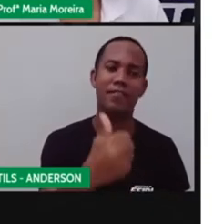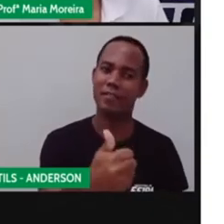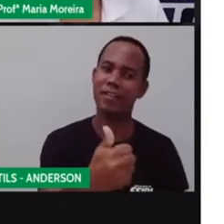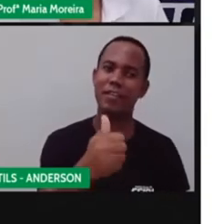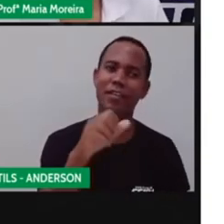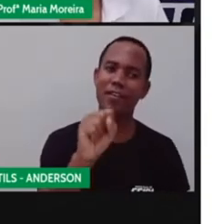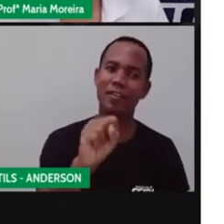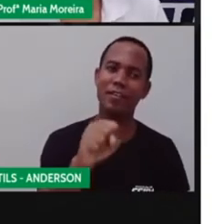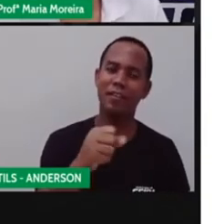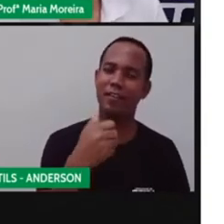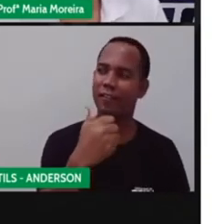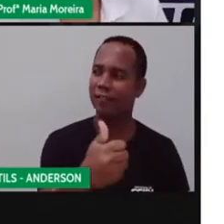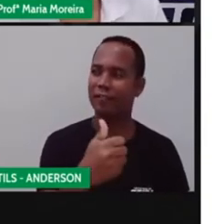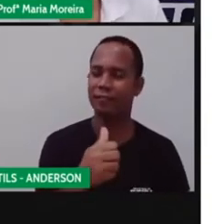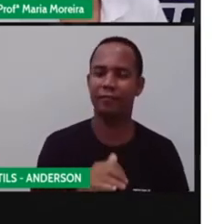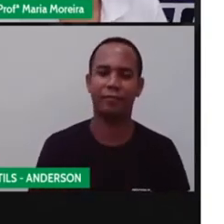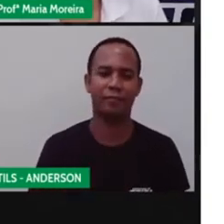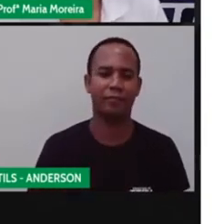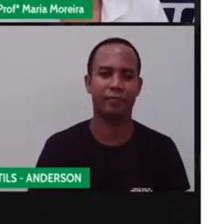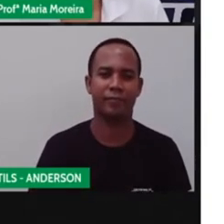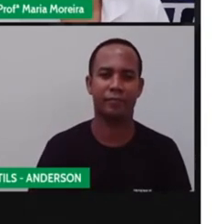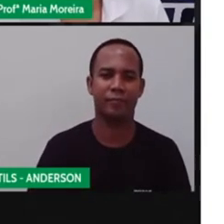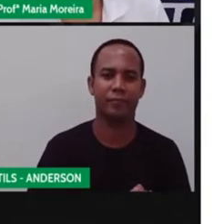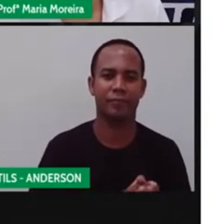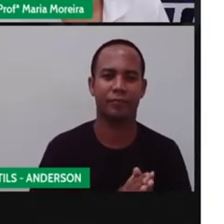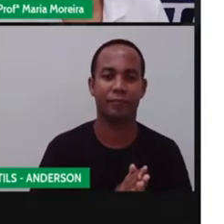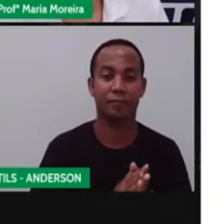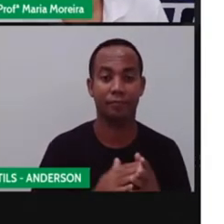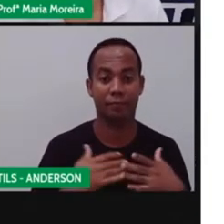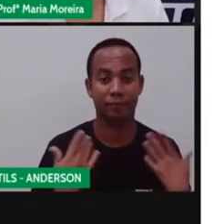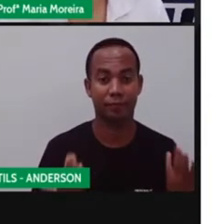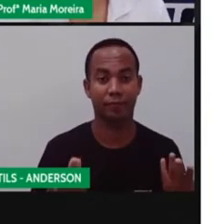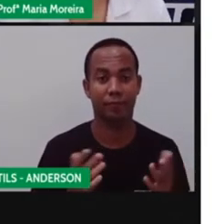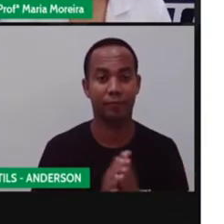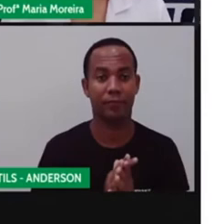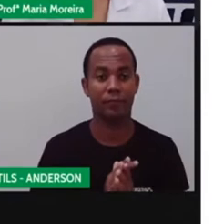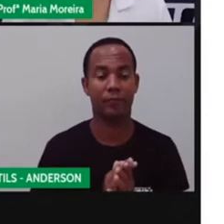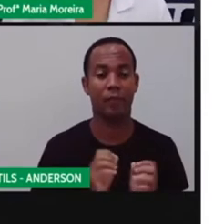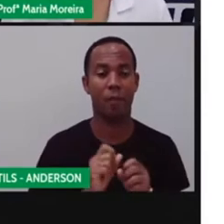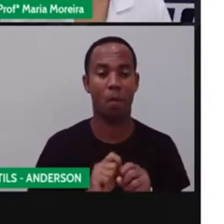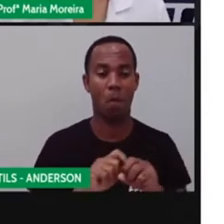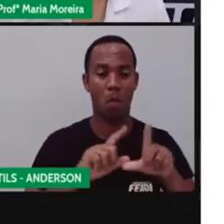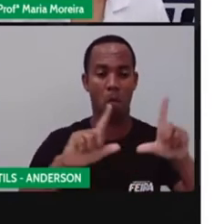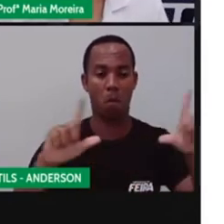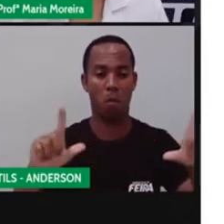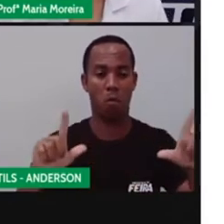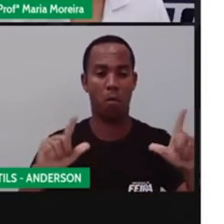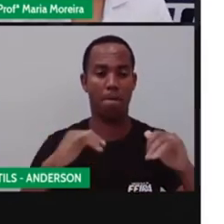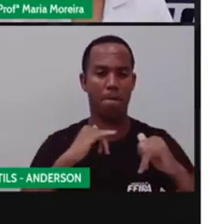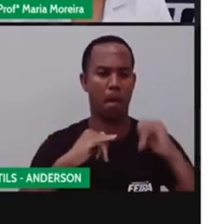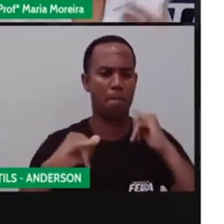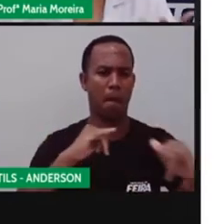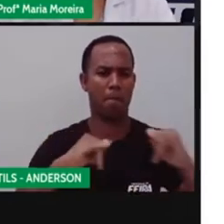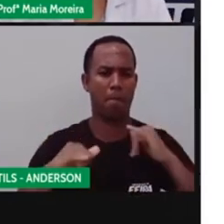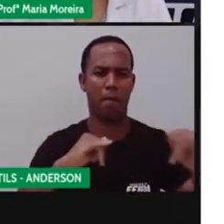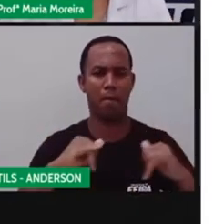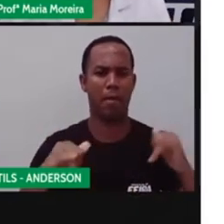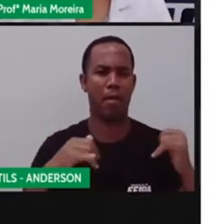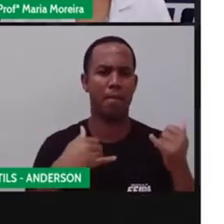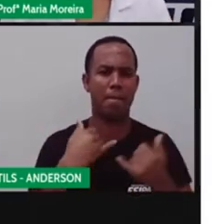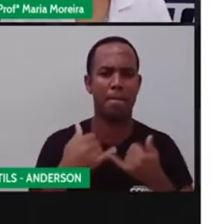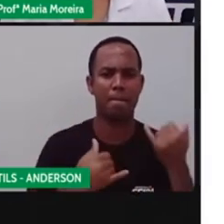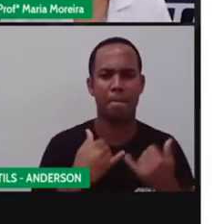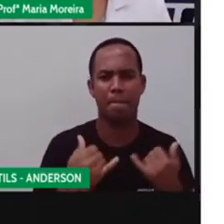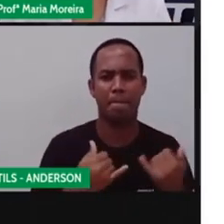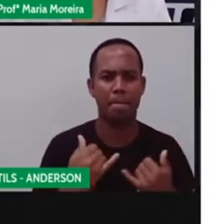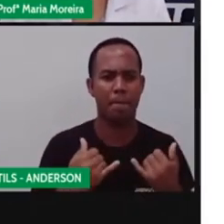Olha, Anderson é muito inteligente, gente. Bom, a publicidade infantil. Publicidade é tudo que envolve